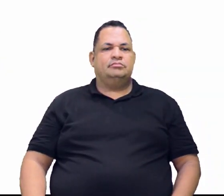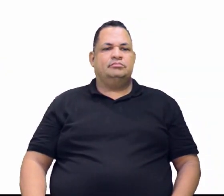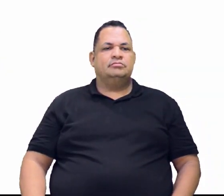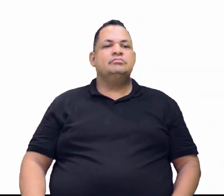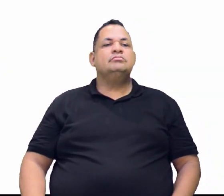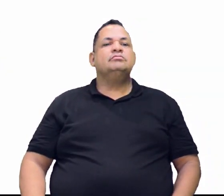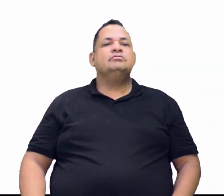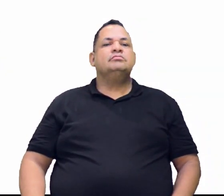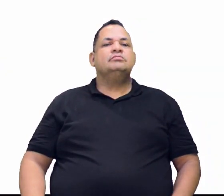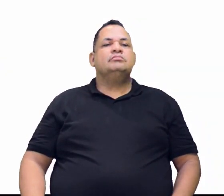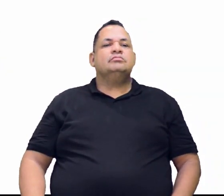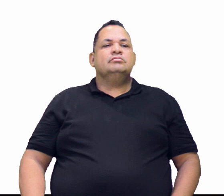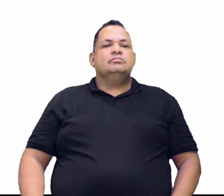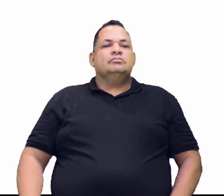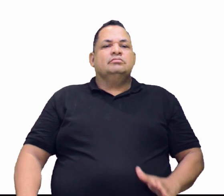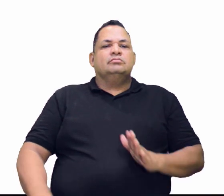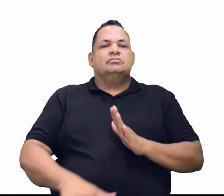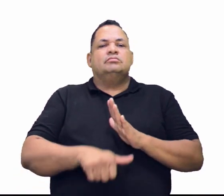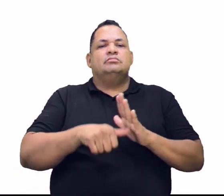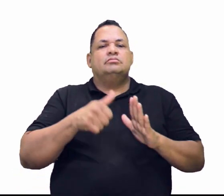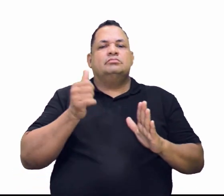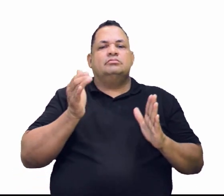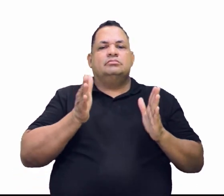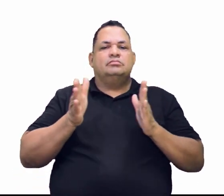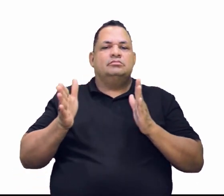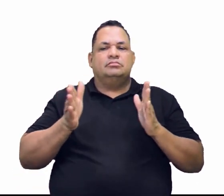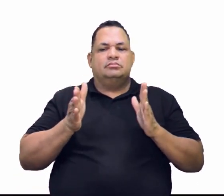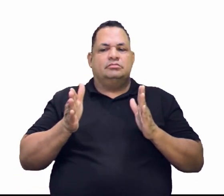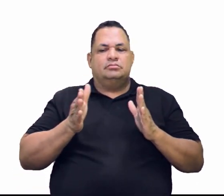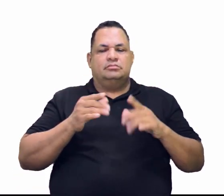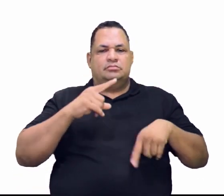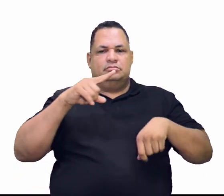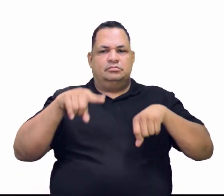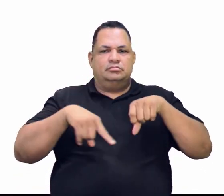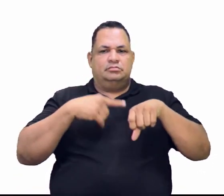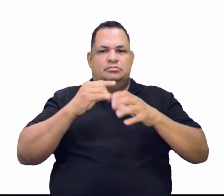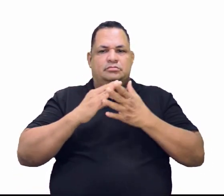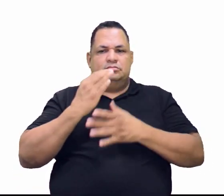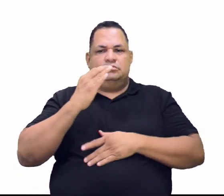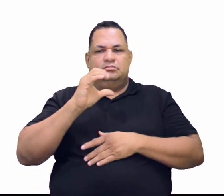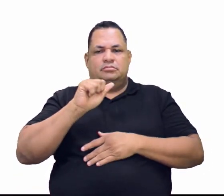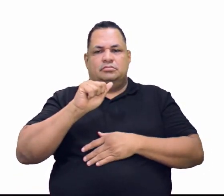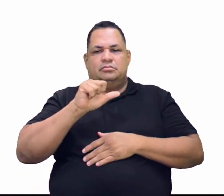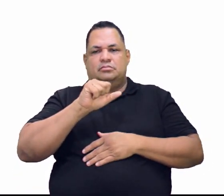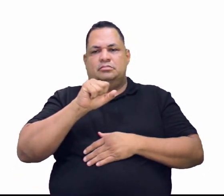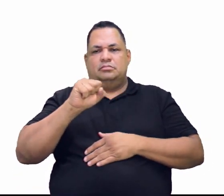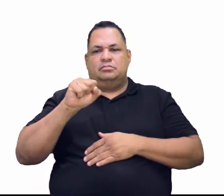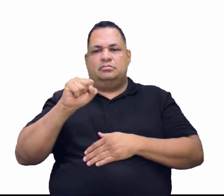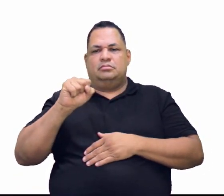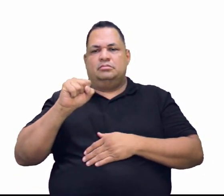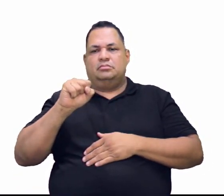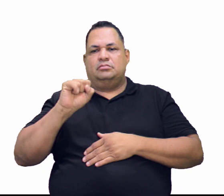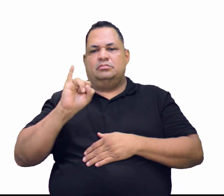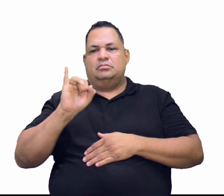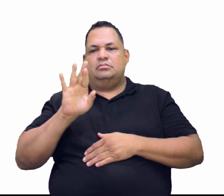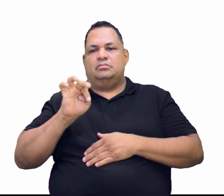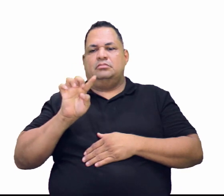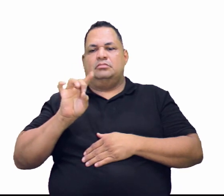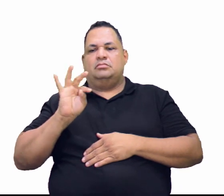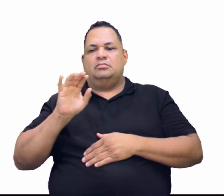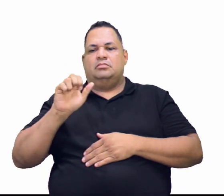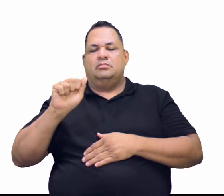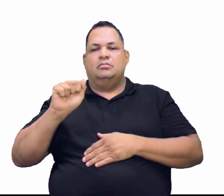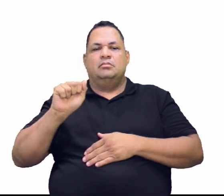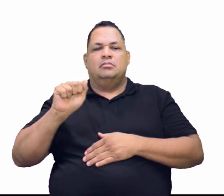os primeiros períodos do ciclo da castelita, ela é marcada dessa